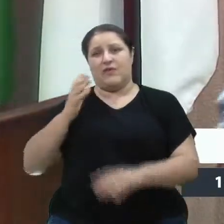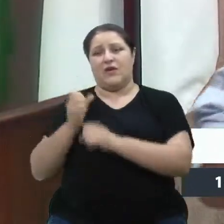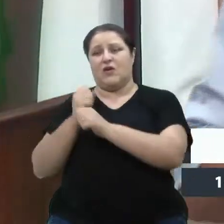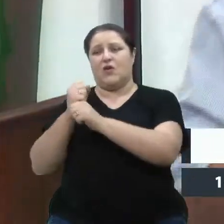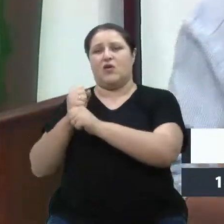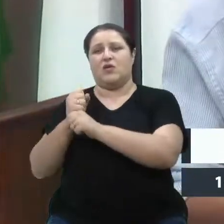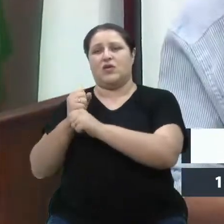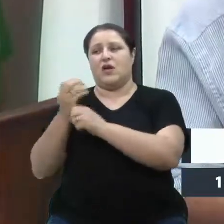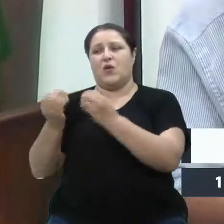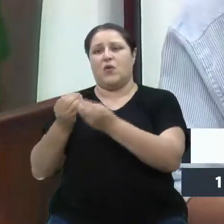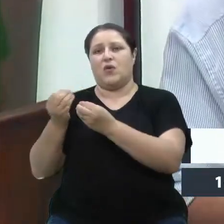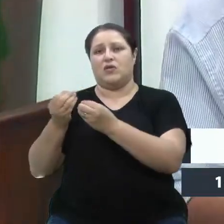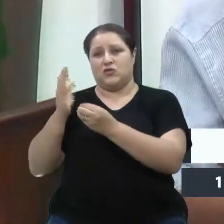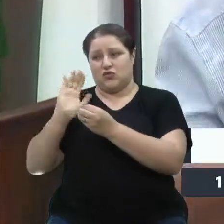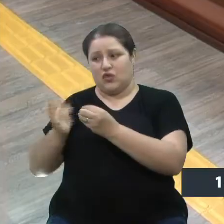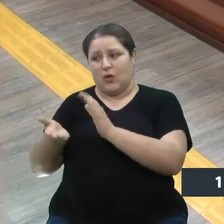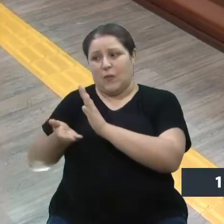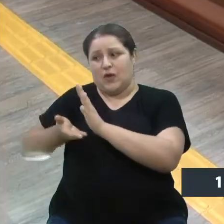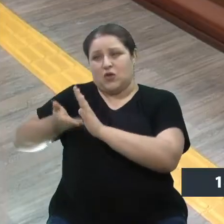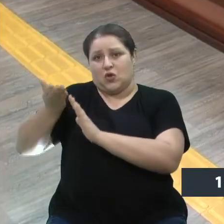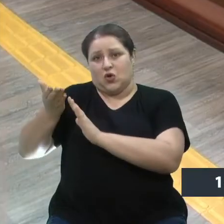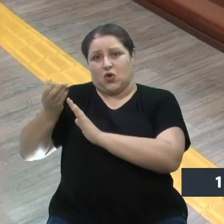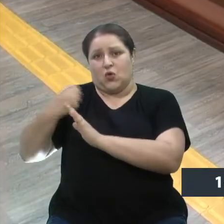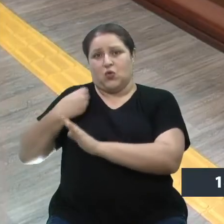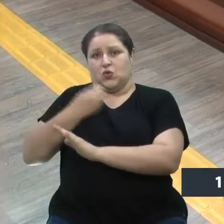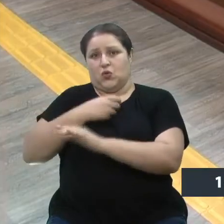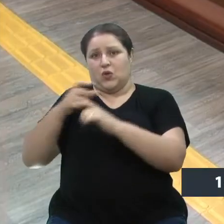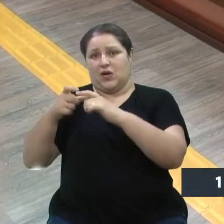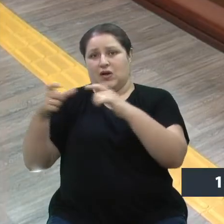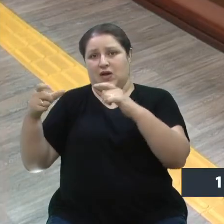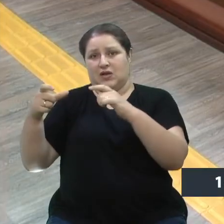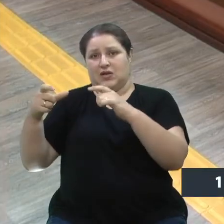presidente. Obrigada, vereador D'Ambrosio. Próximo, vereador escrito, vereador Clóvis Xuxa. tarde. Boa